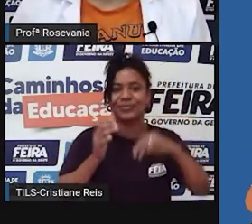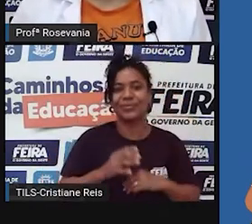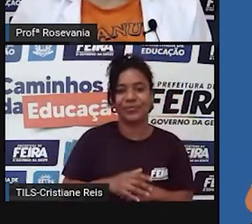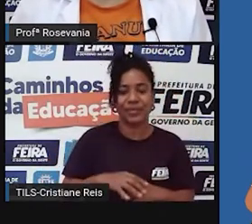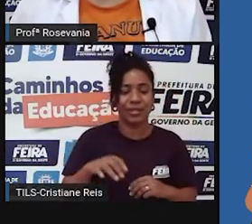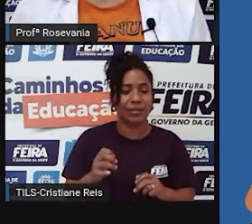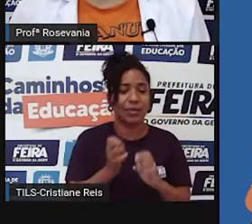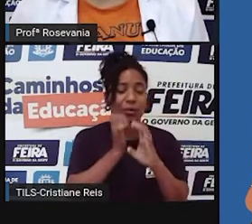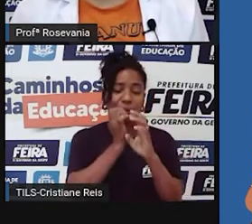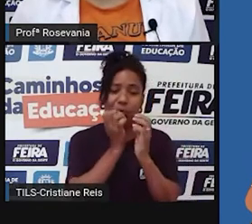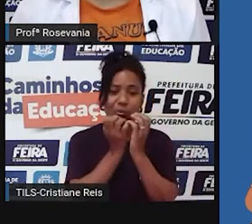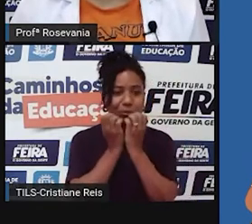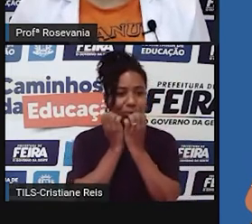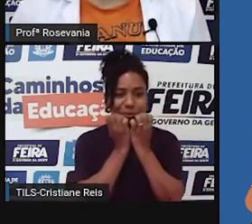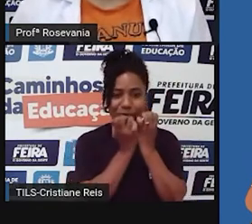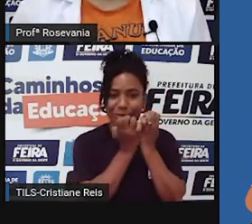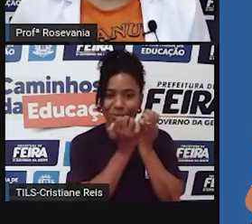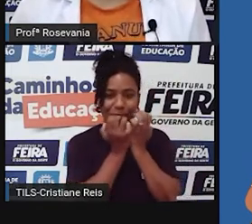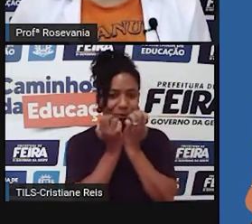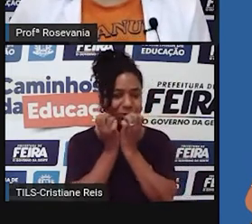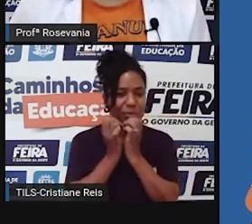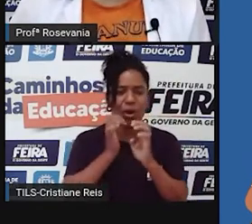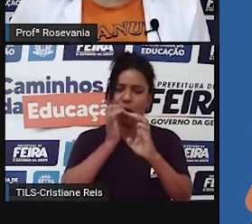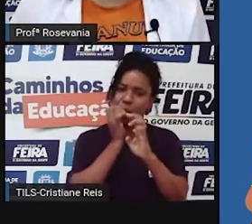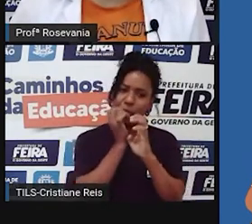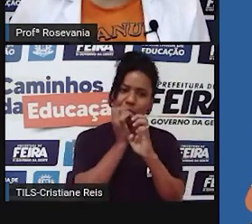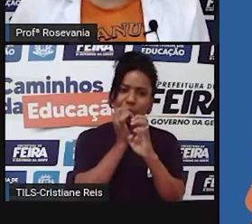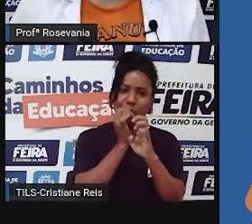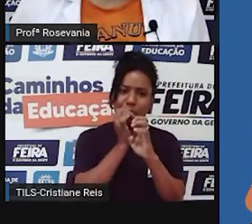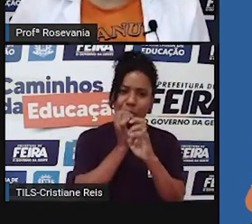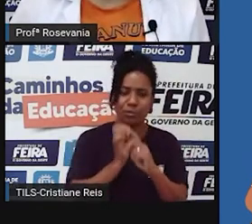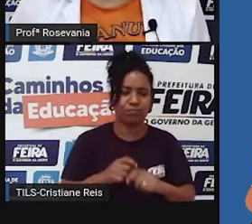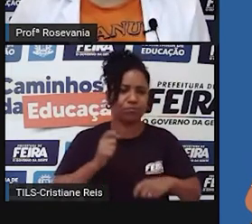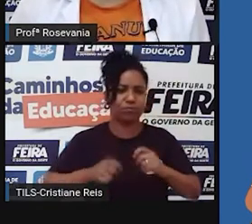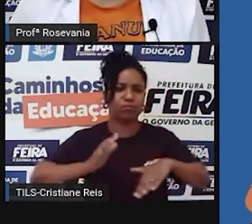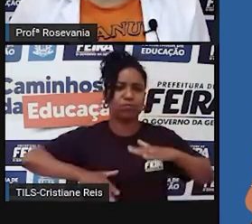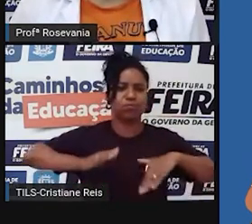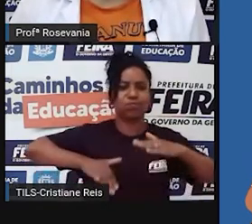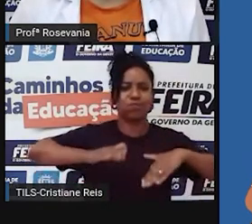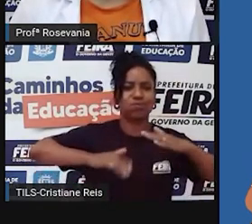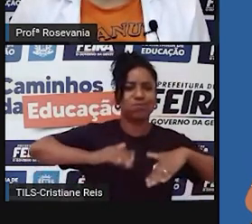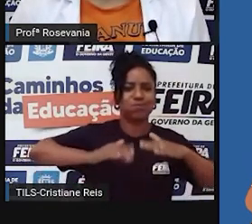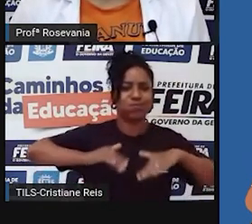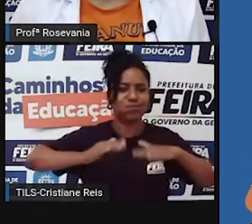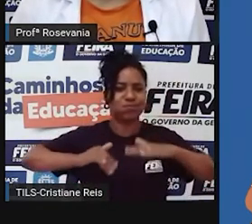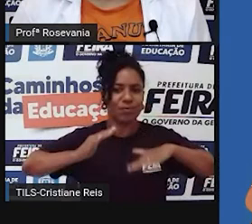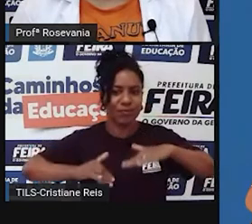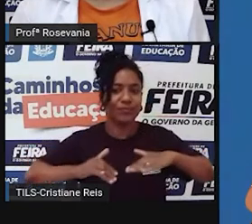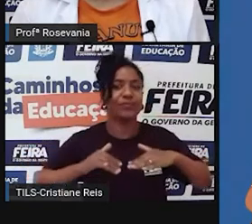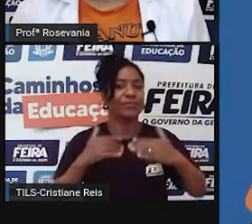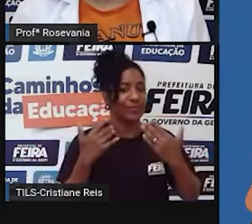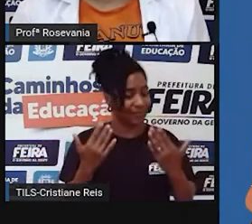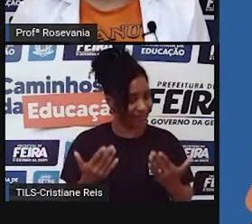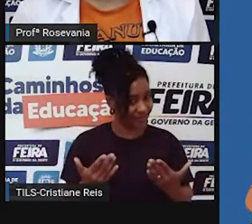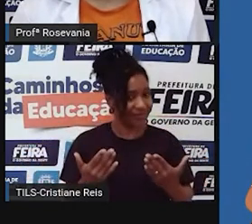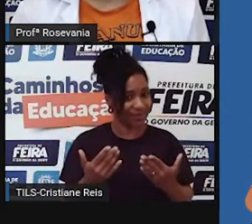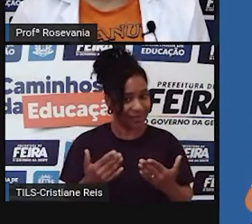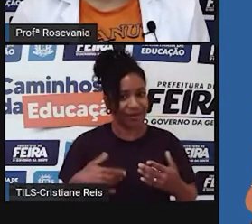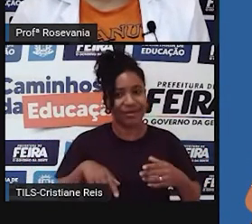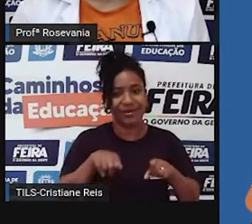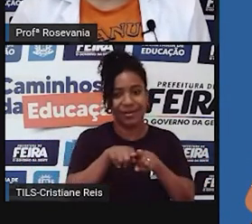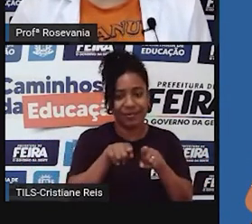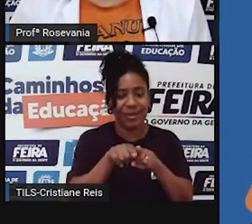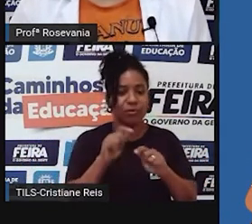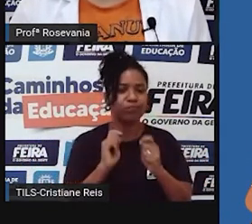flauta, usa tabaques, né, a gente, esses instrumentos de percussão que a gente usa também